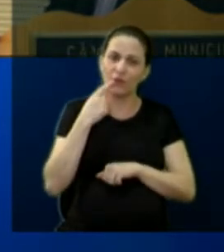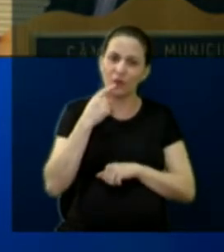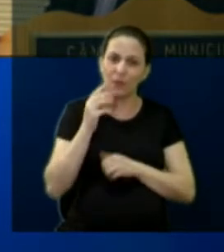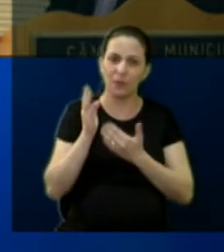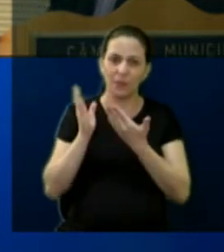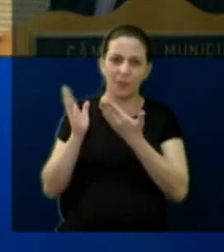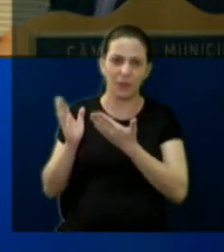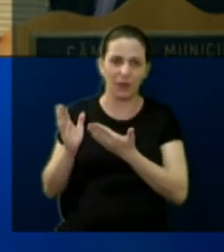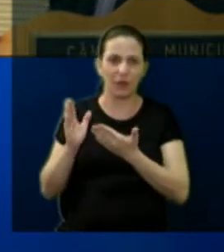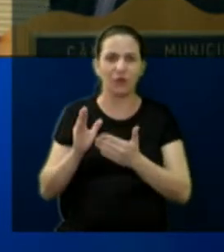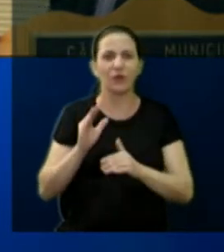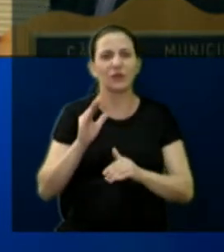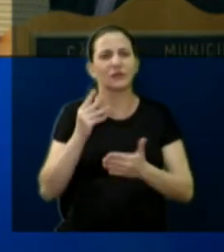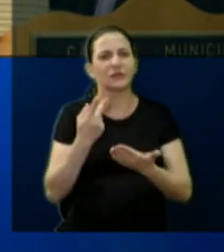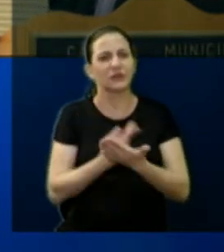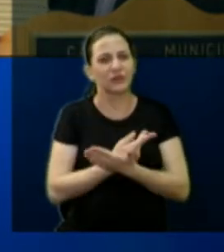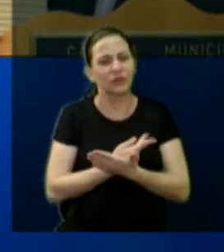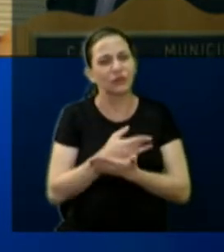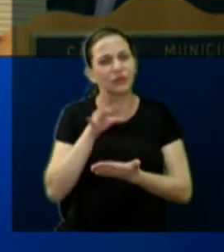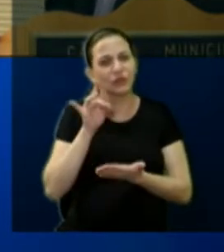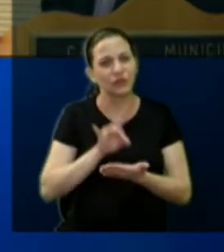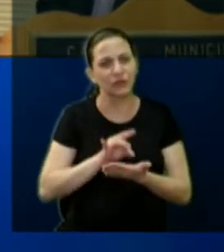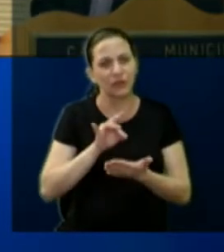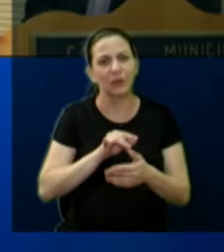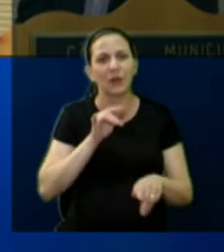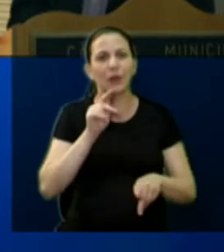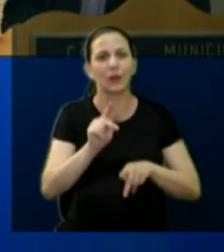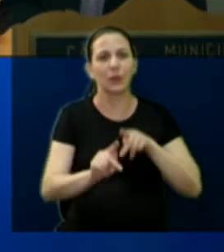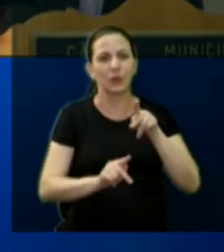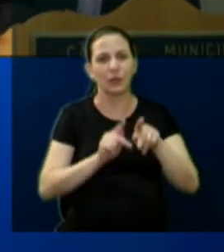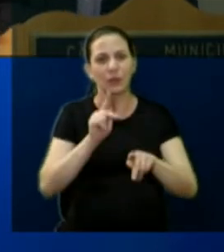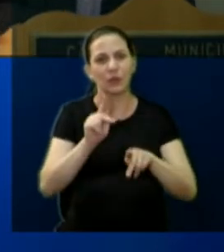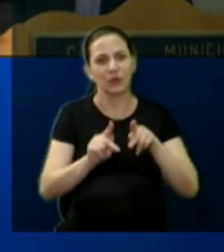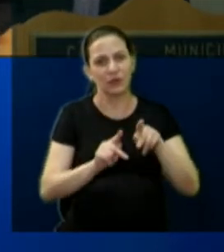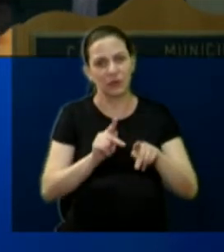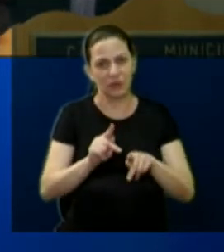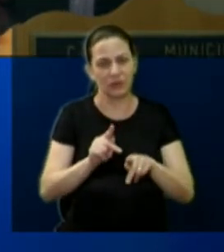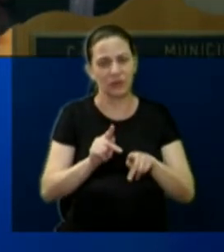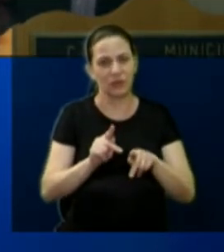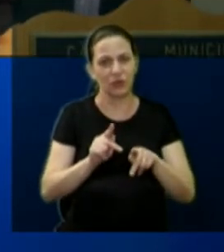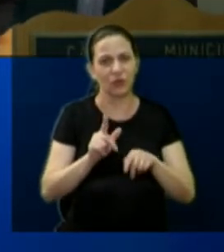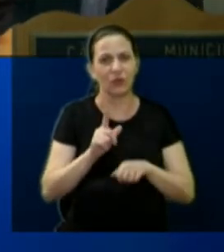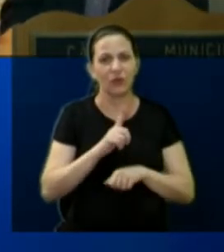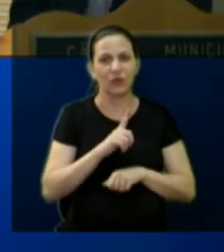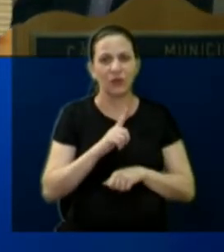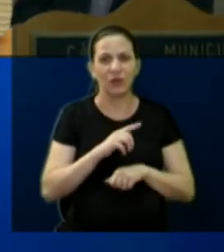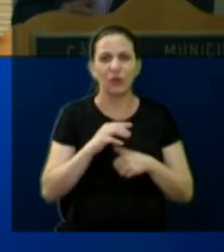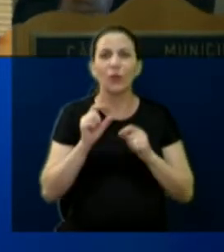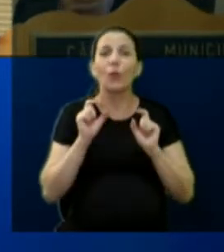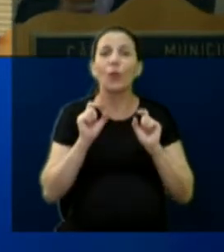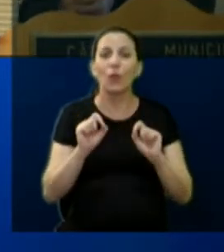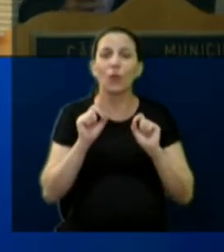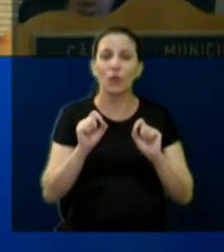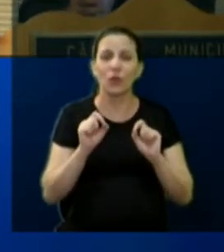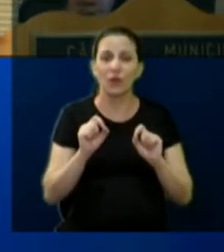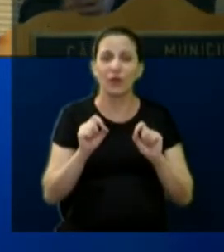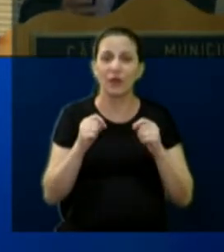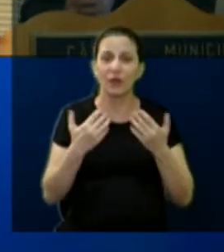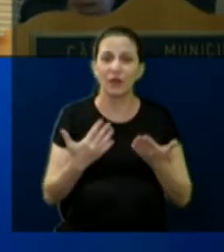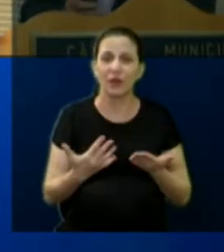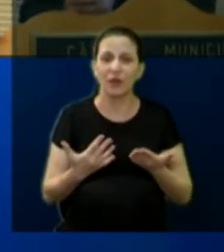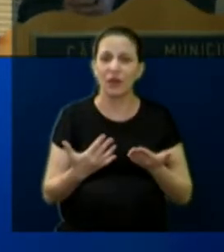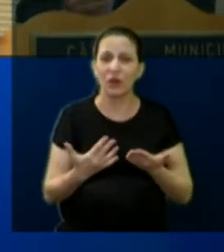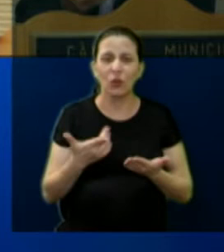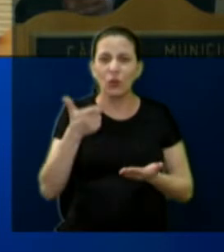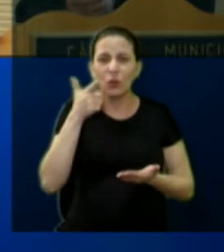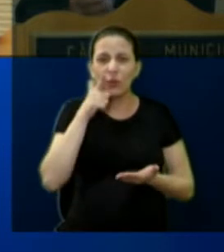muito grande. Agora, a população, a grande maioria da população, a enormidade da população, não tem